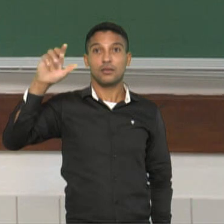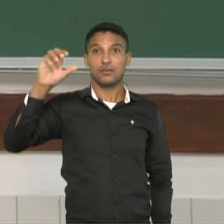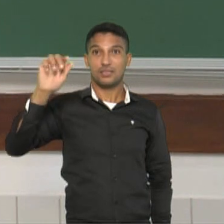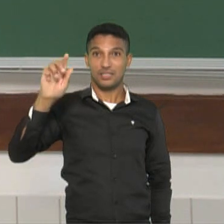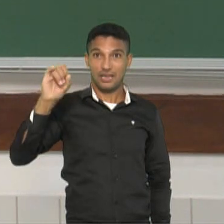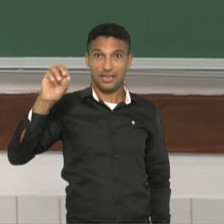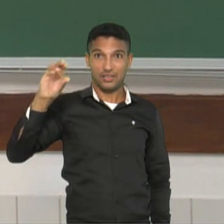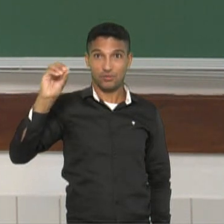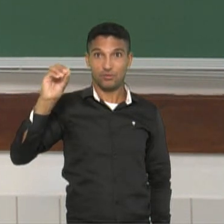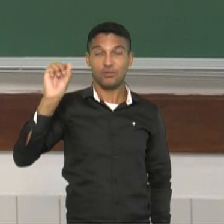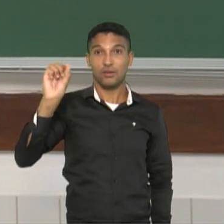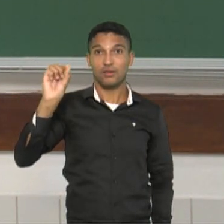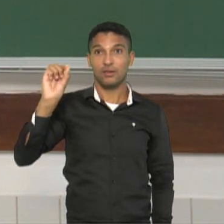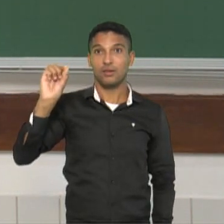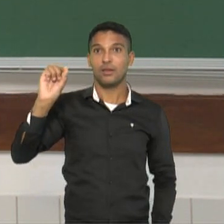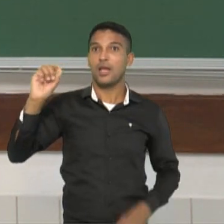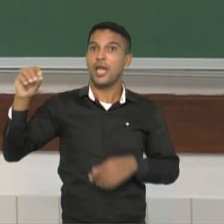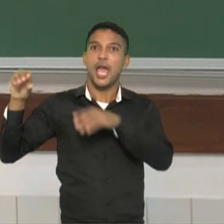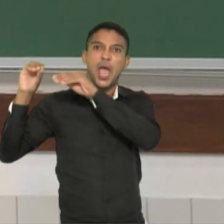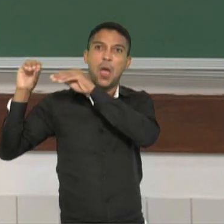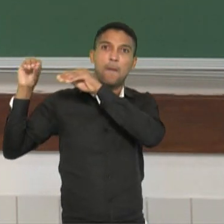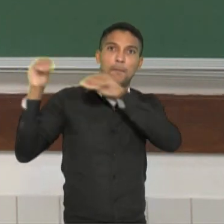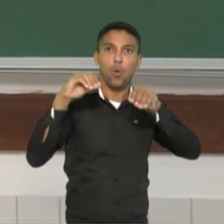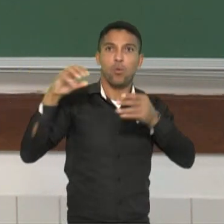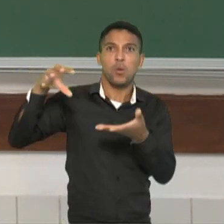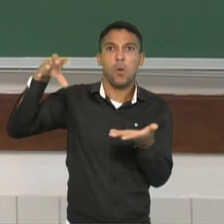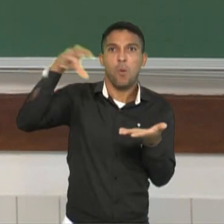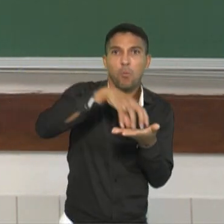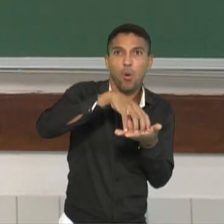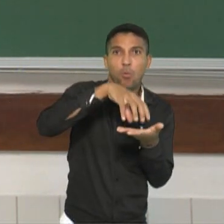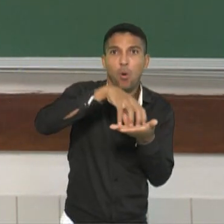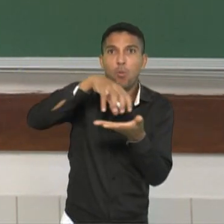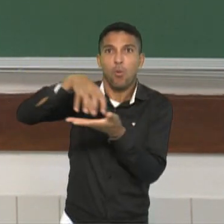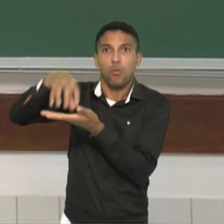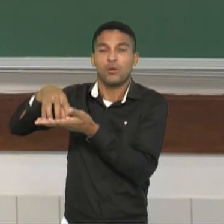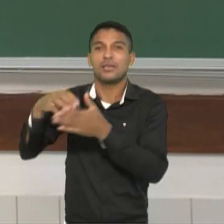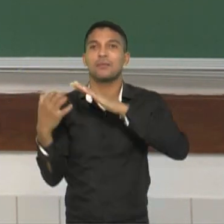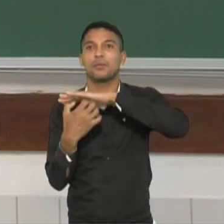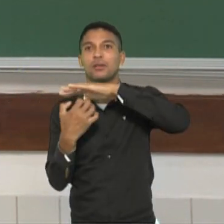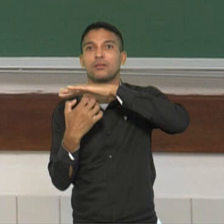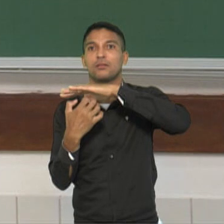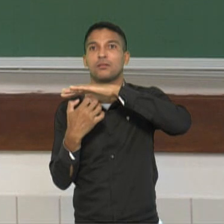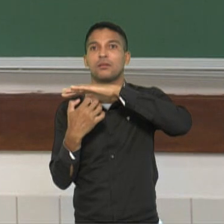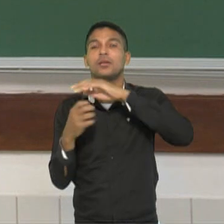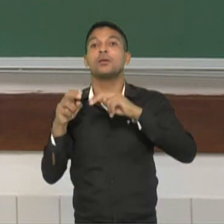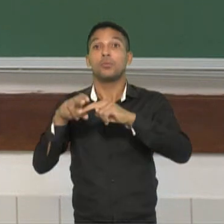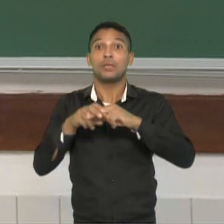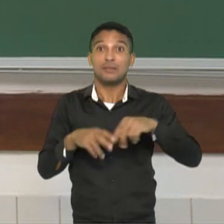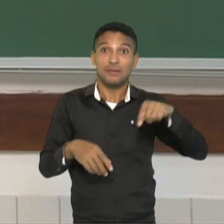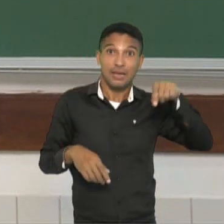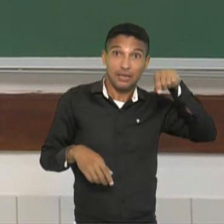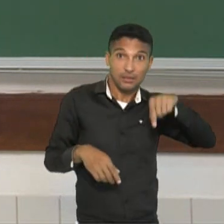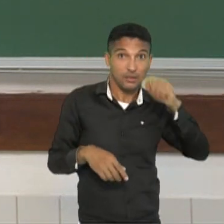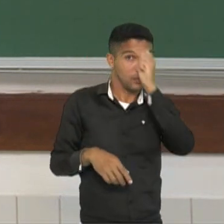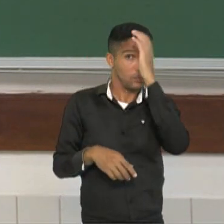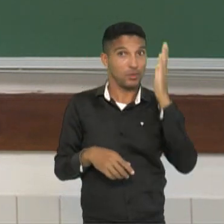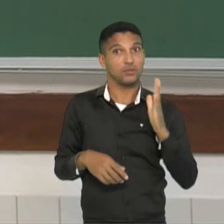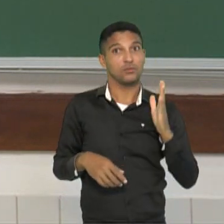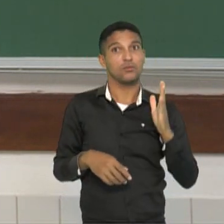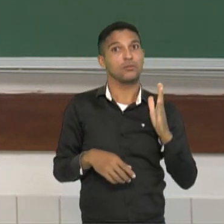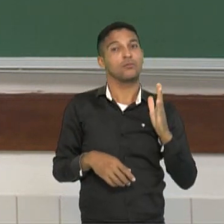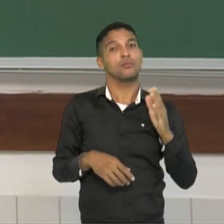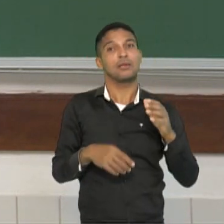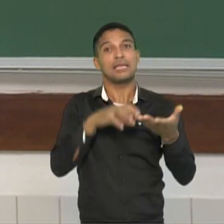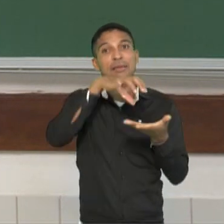desprotegidas. O que até aquele momento era justamente o contrário que acontecia, porque as indústrias nacionais